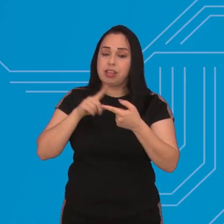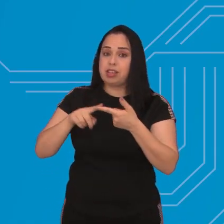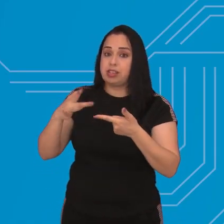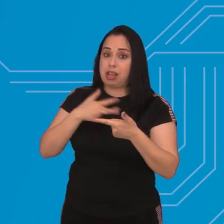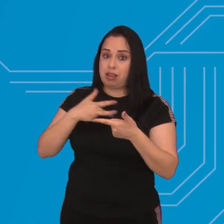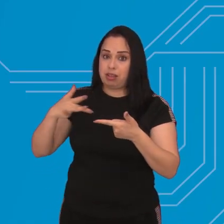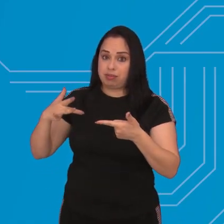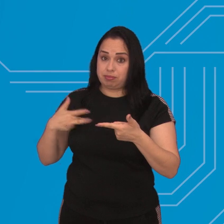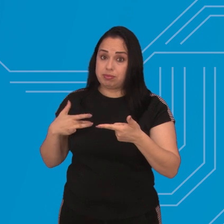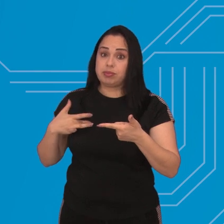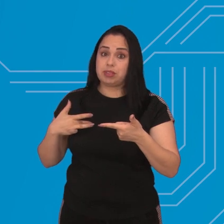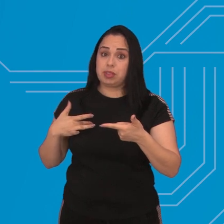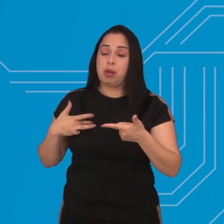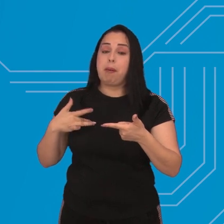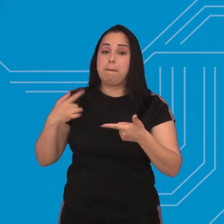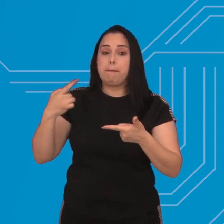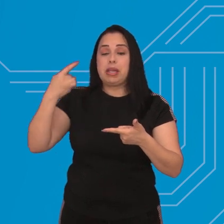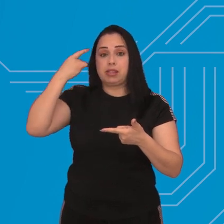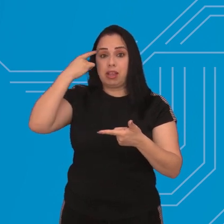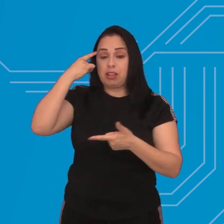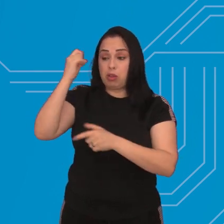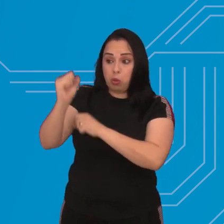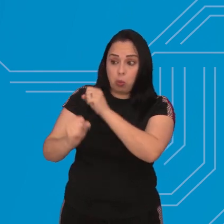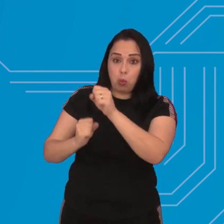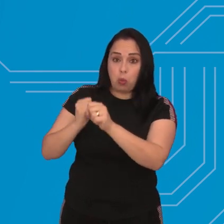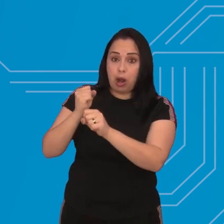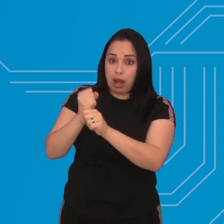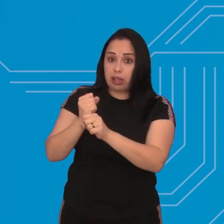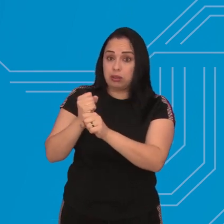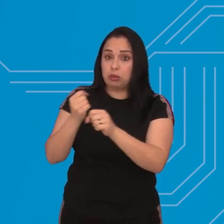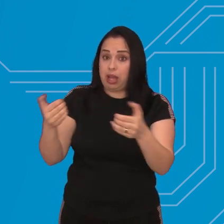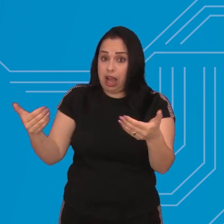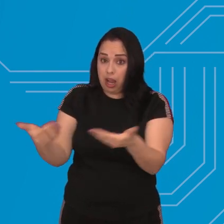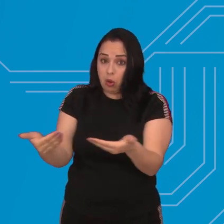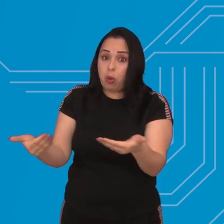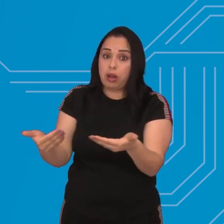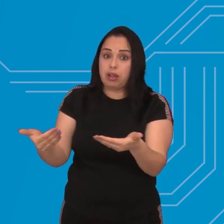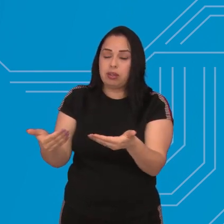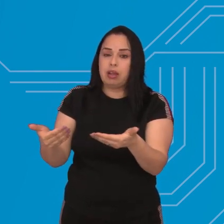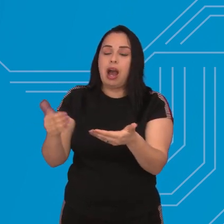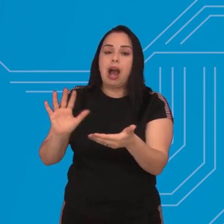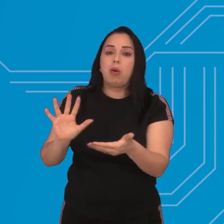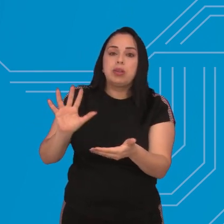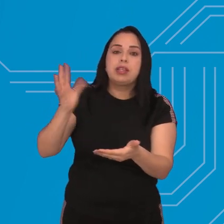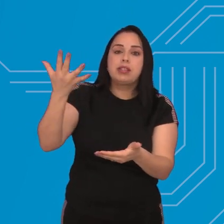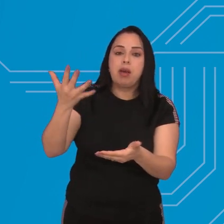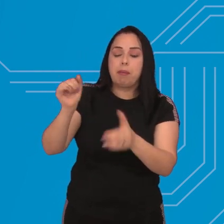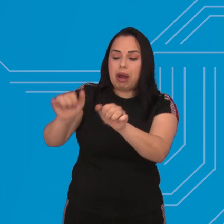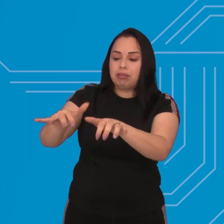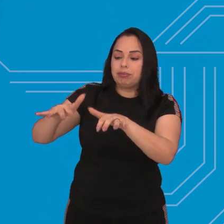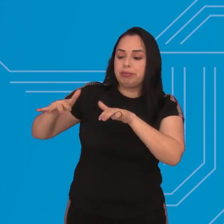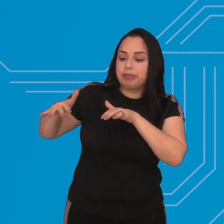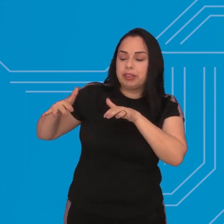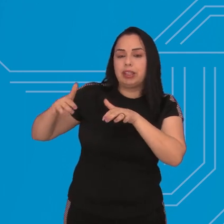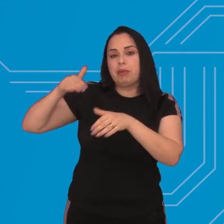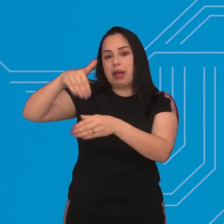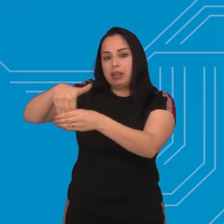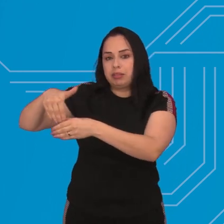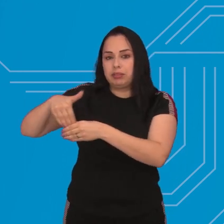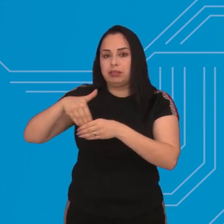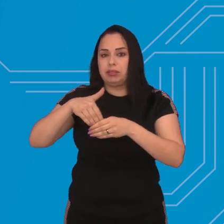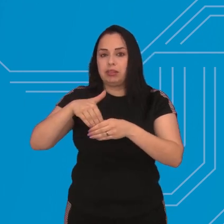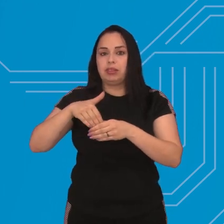e execução do orçamento da pasta para o segundo quadrimestre de 2023 foi tema de uma audiência pública realizada na Câmara